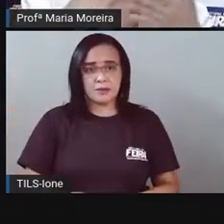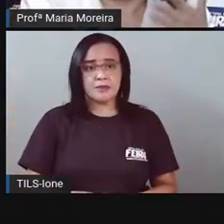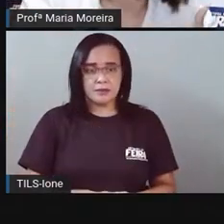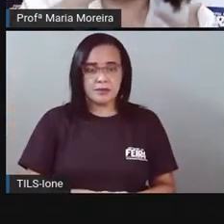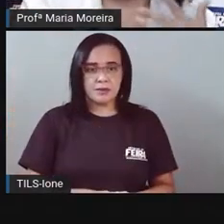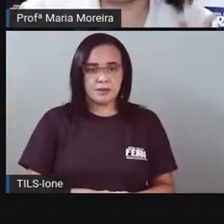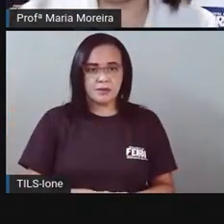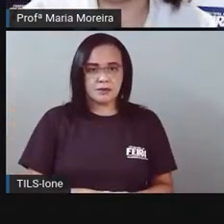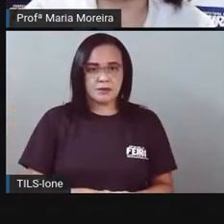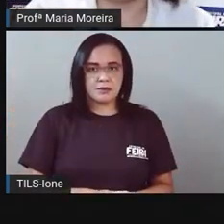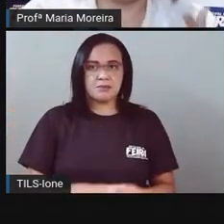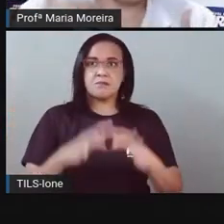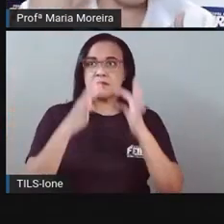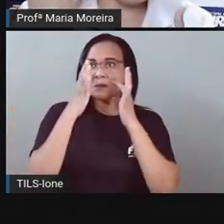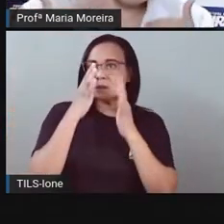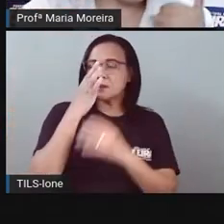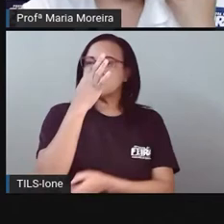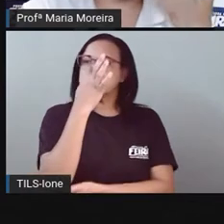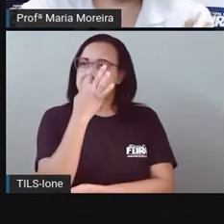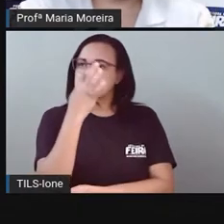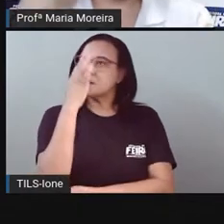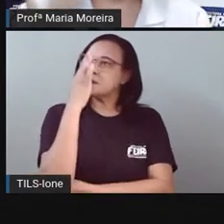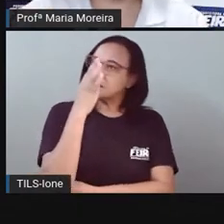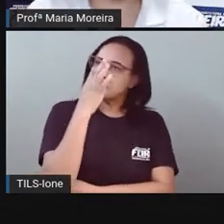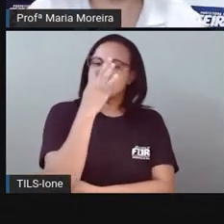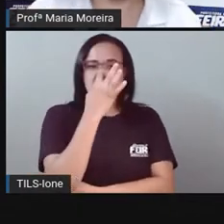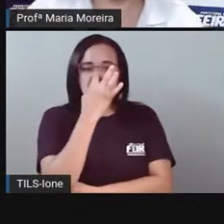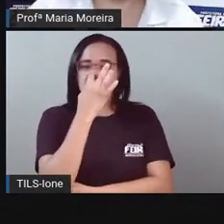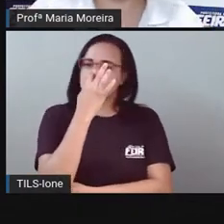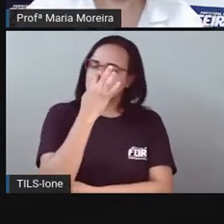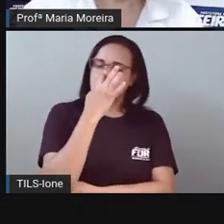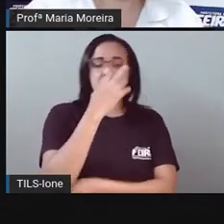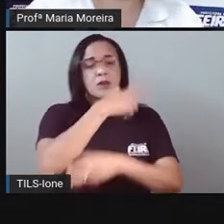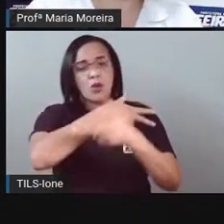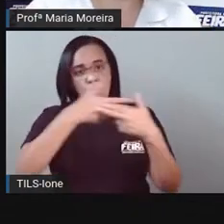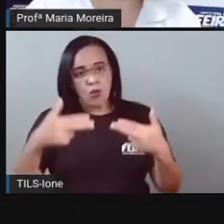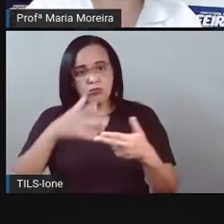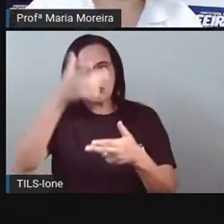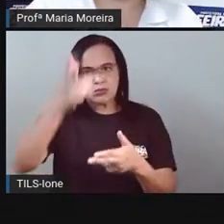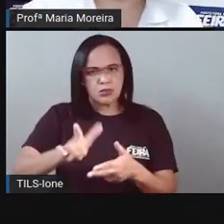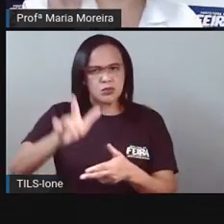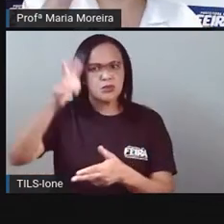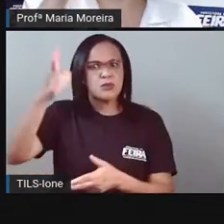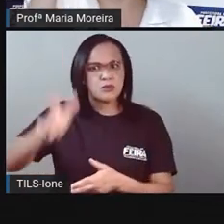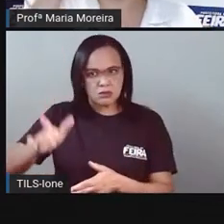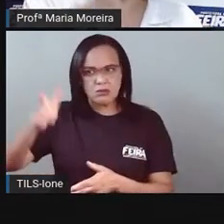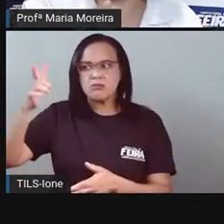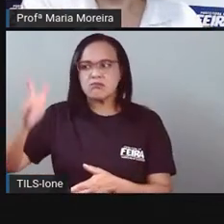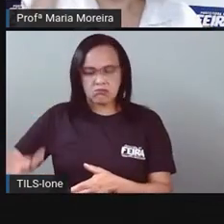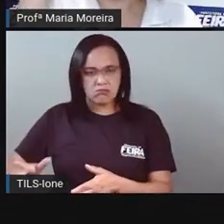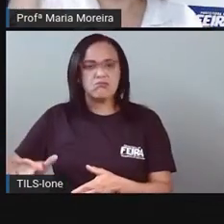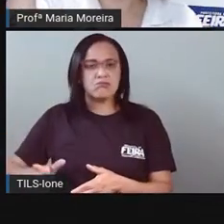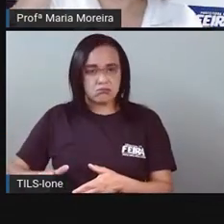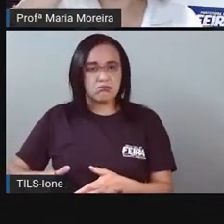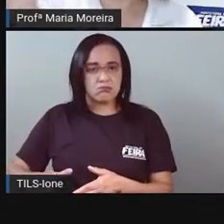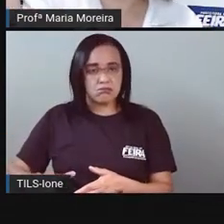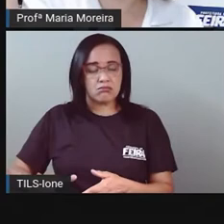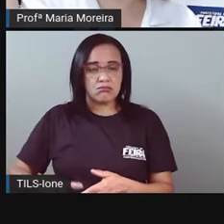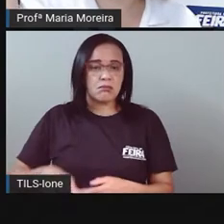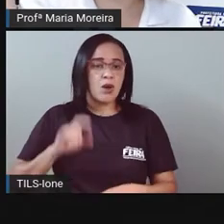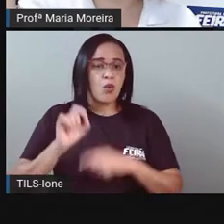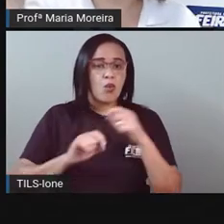Olha, observando que algumas coisas, elas se repetiam. Inclusive, é quê? A posição dos